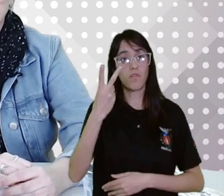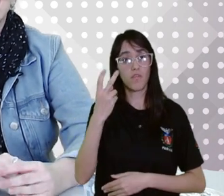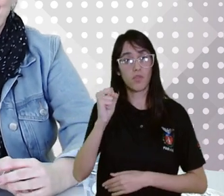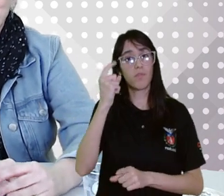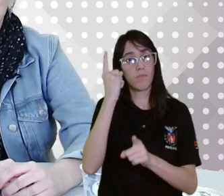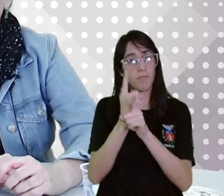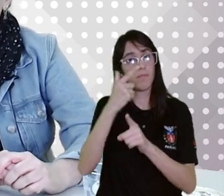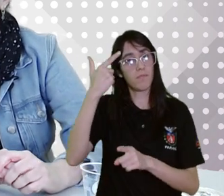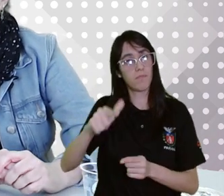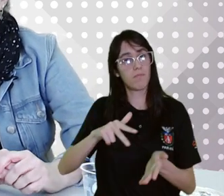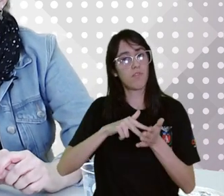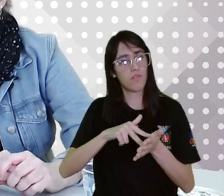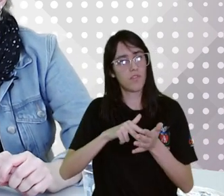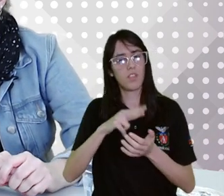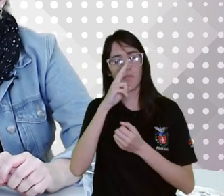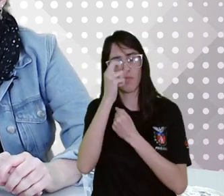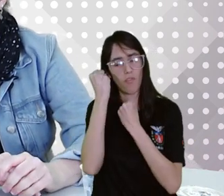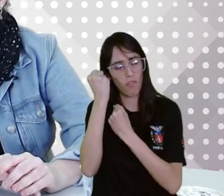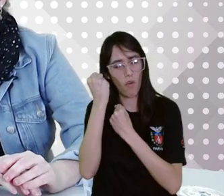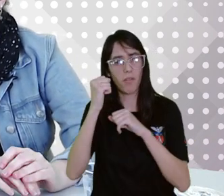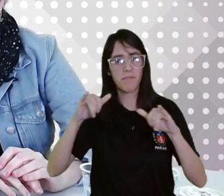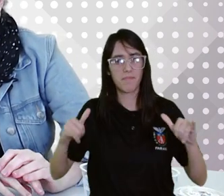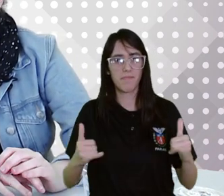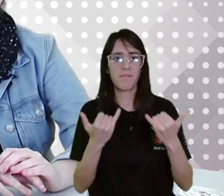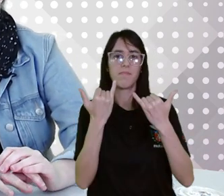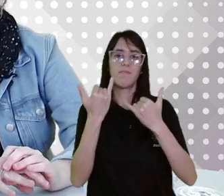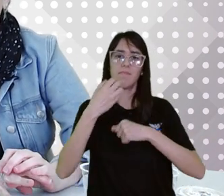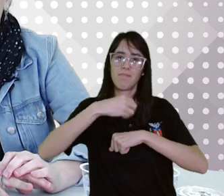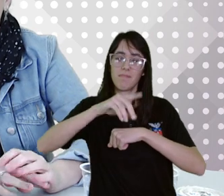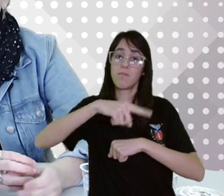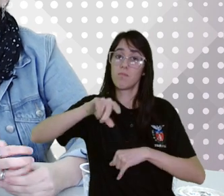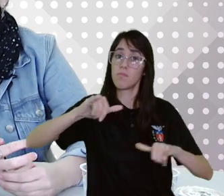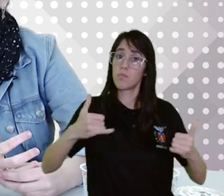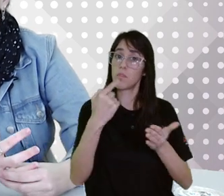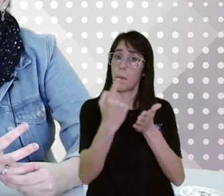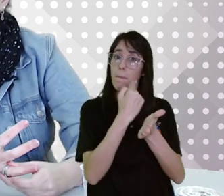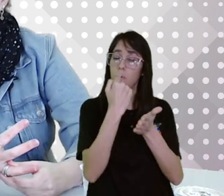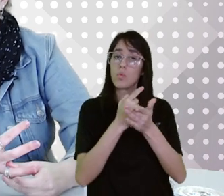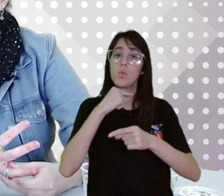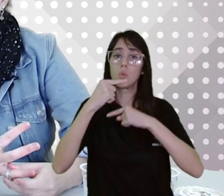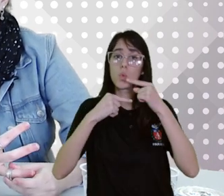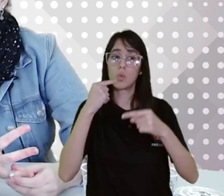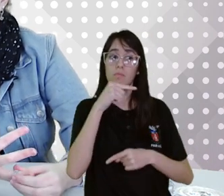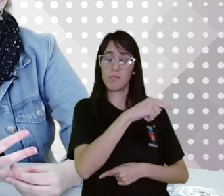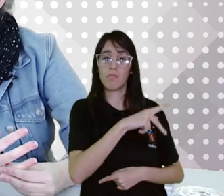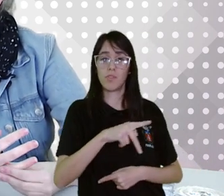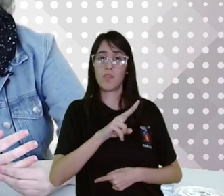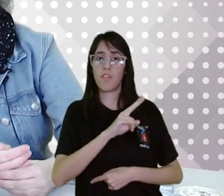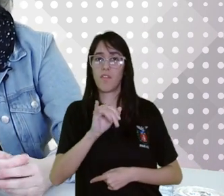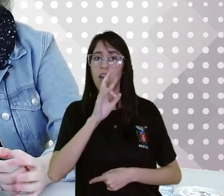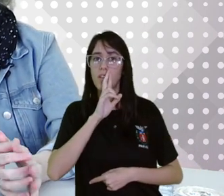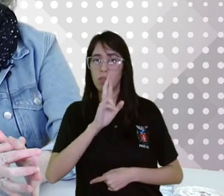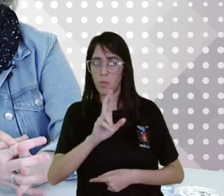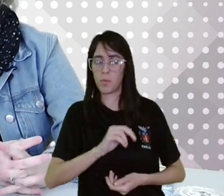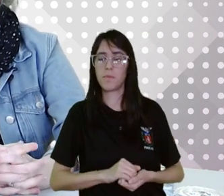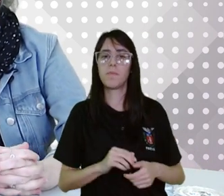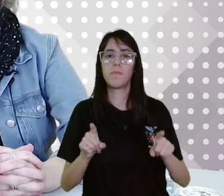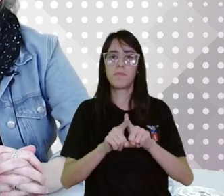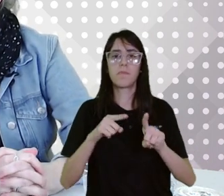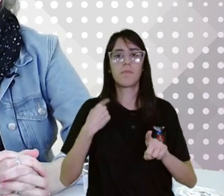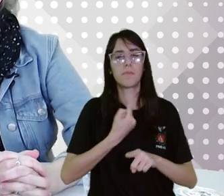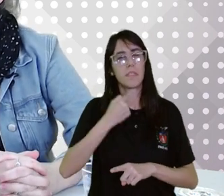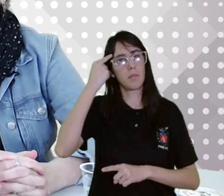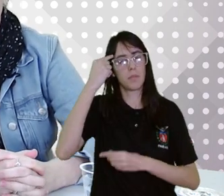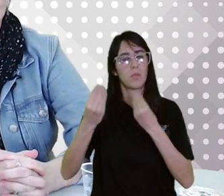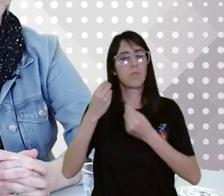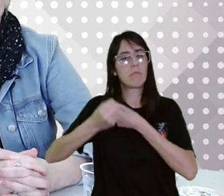estaremos aqui firmes e fortes, vamos aproveitar e perguntar tudo o a gente tem dúvida para a professora Adriana, e já pensarmos no trabalho